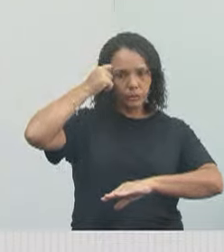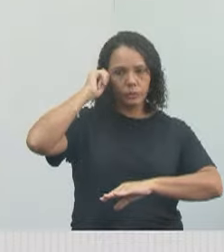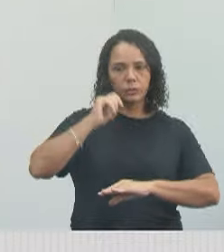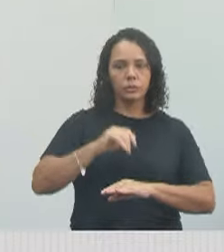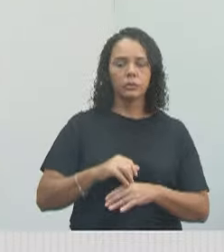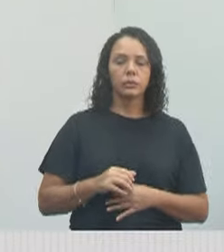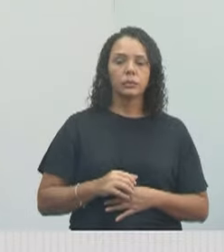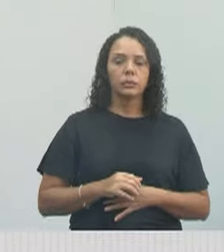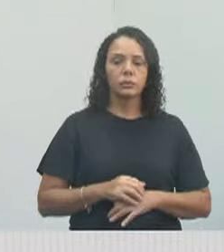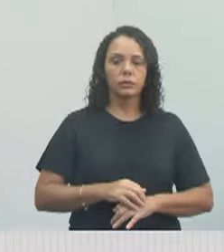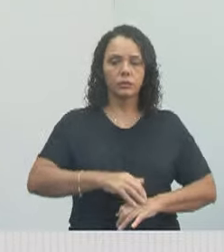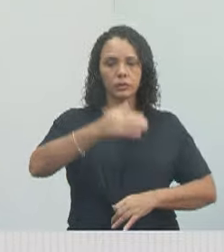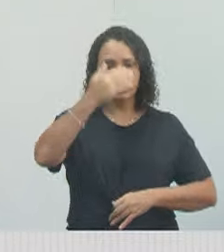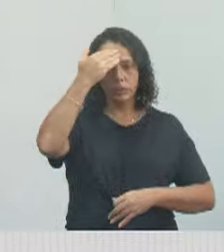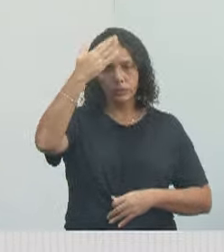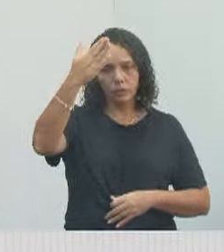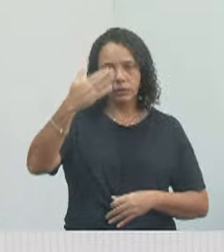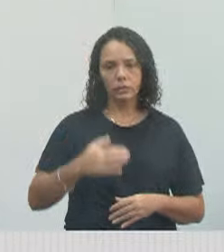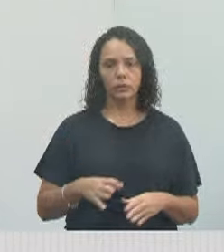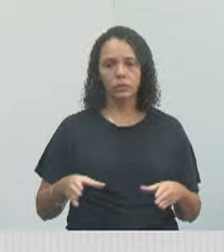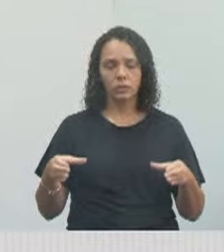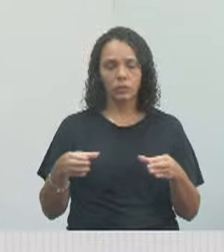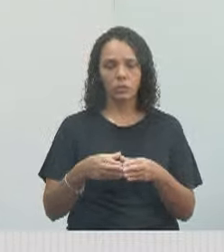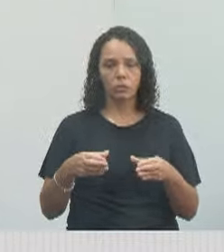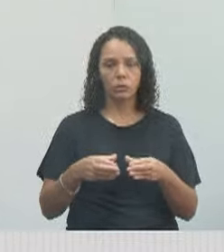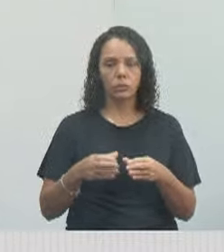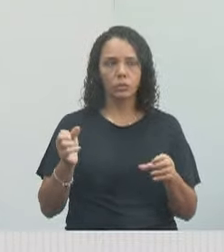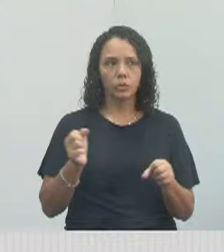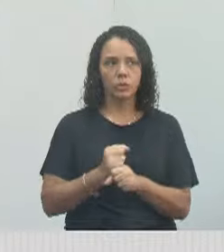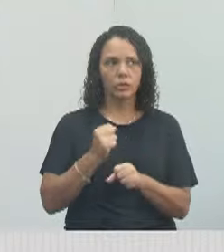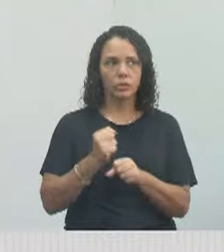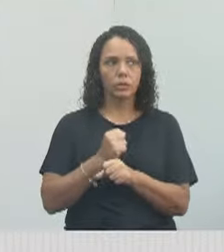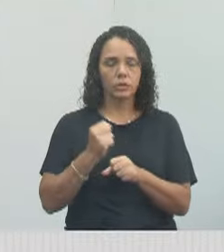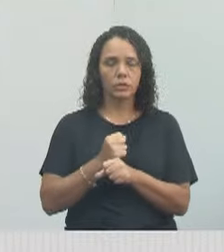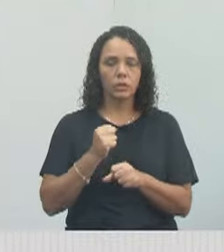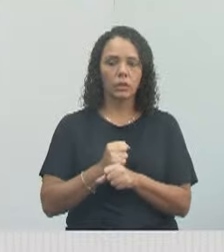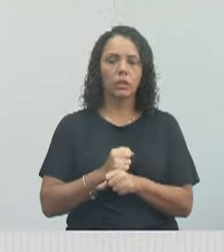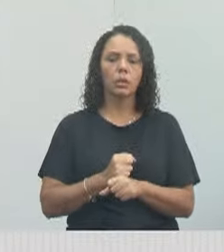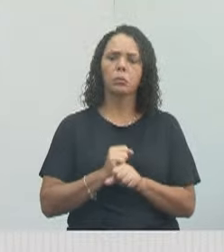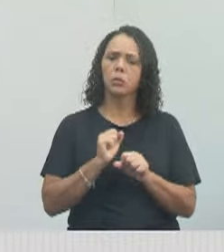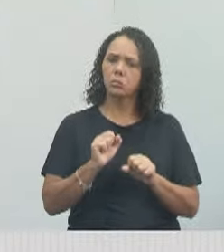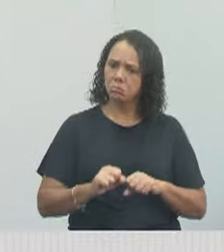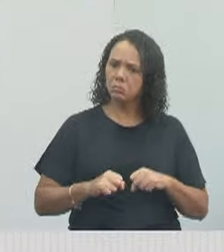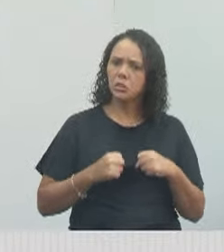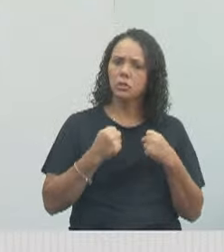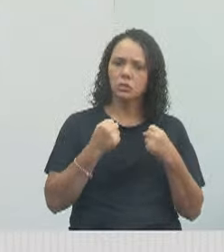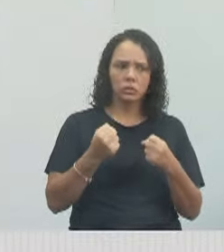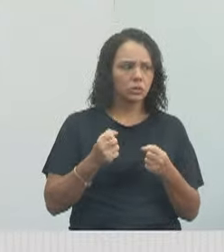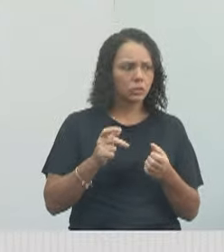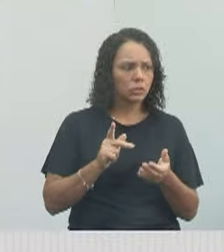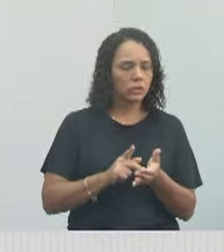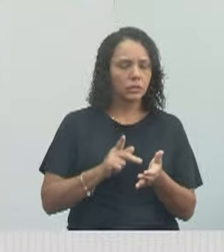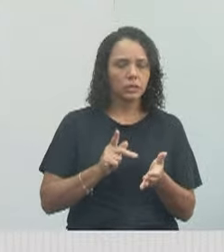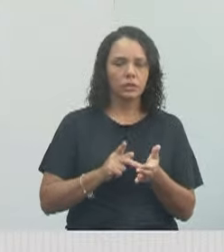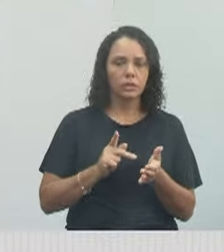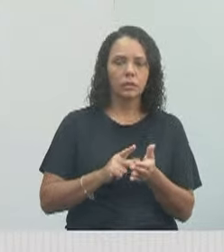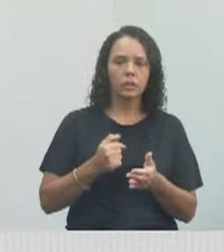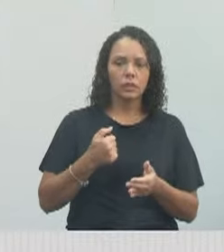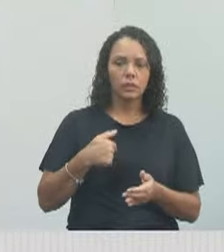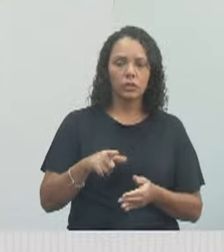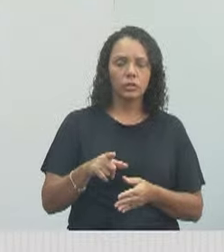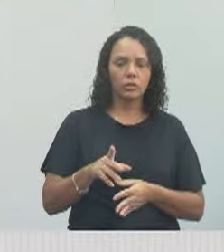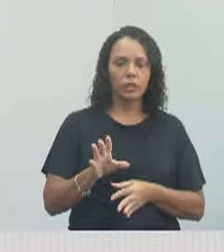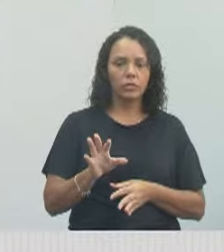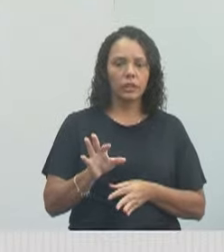E quero agradecer a toda a equipe da infra, que não me deu esforço, foi lá e fez essa viela para a